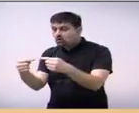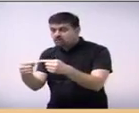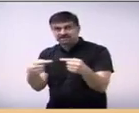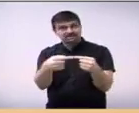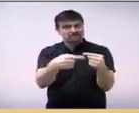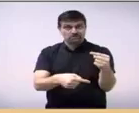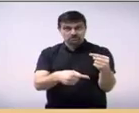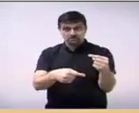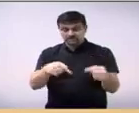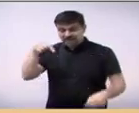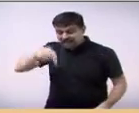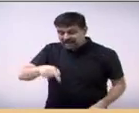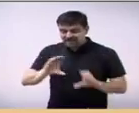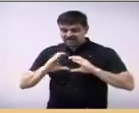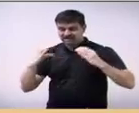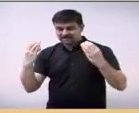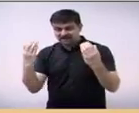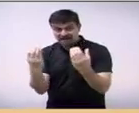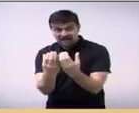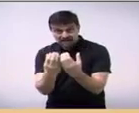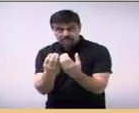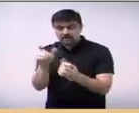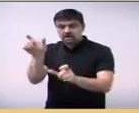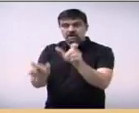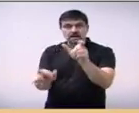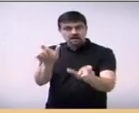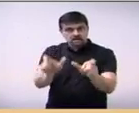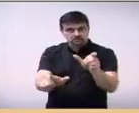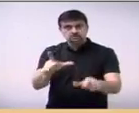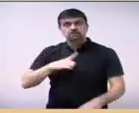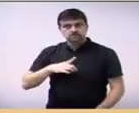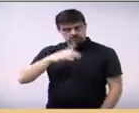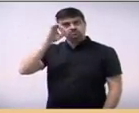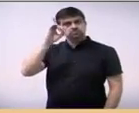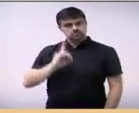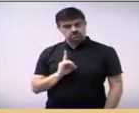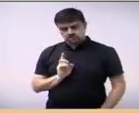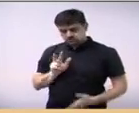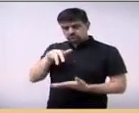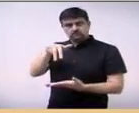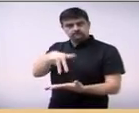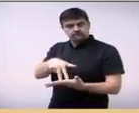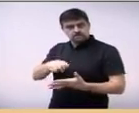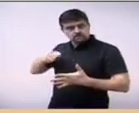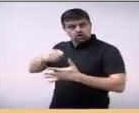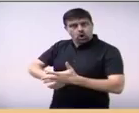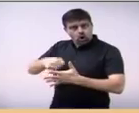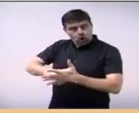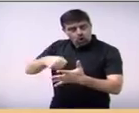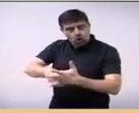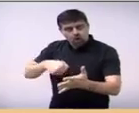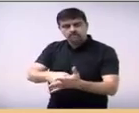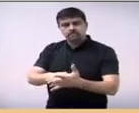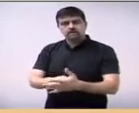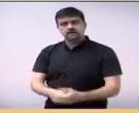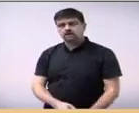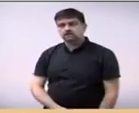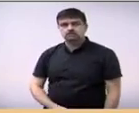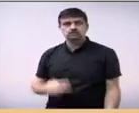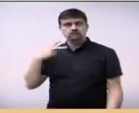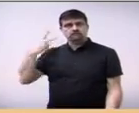Aqui as pessoas têm o direito de exercer sua cidadania, de cobrar direitos, deveres.